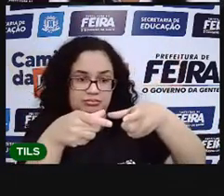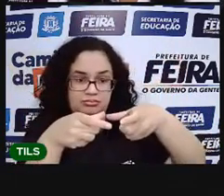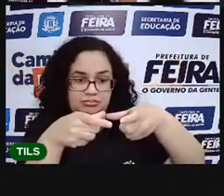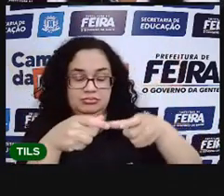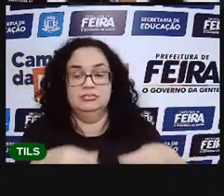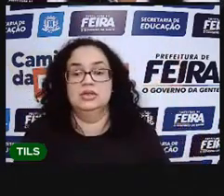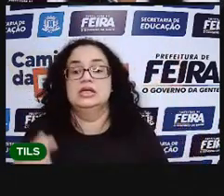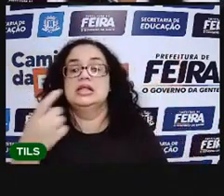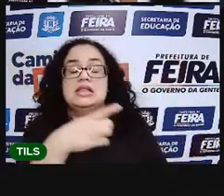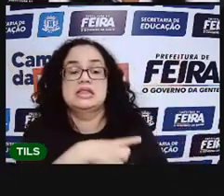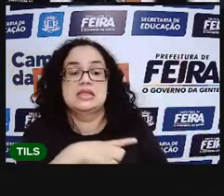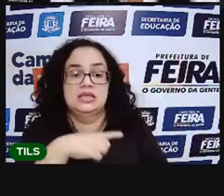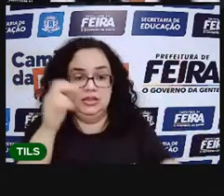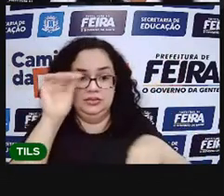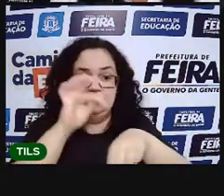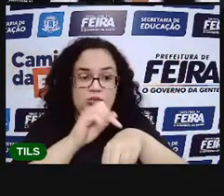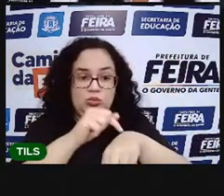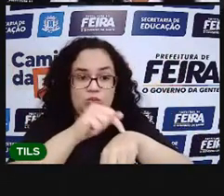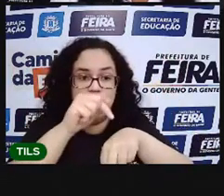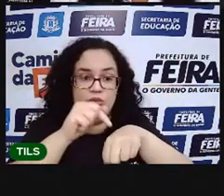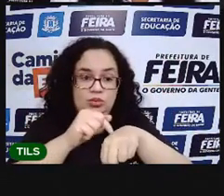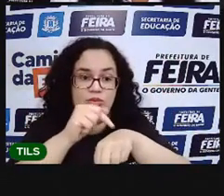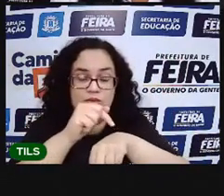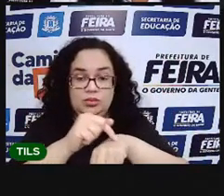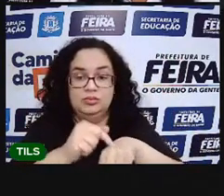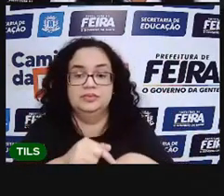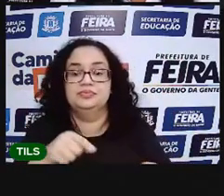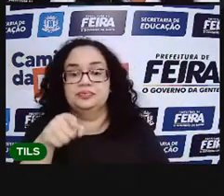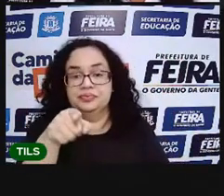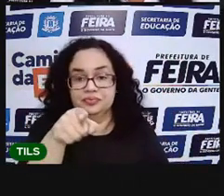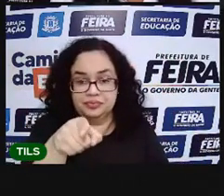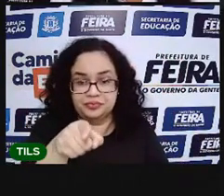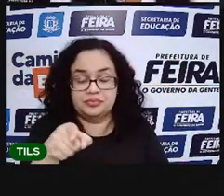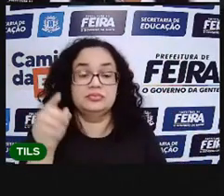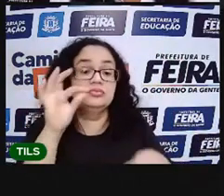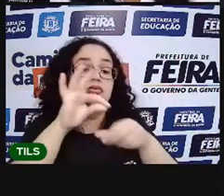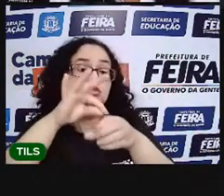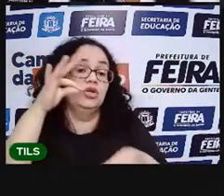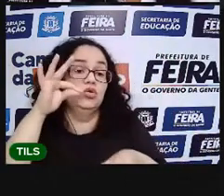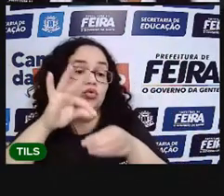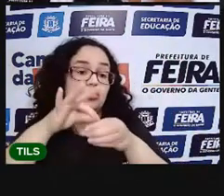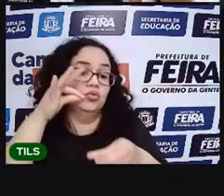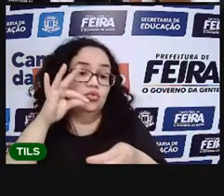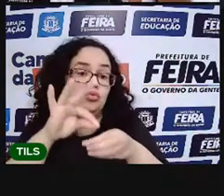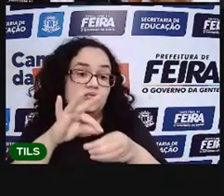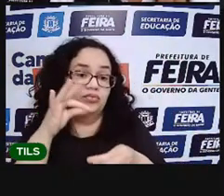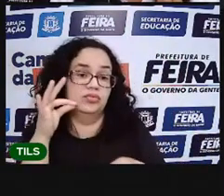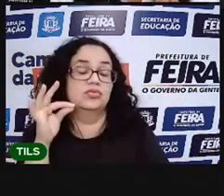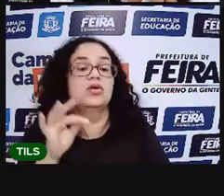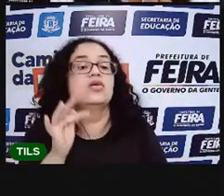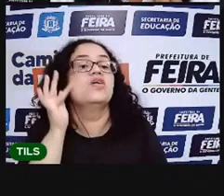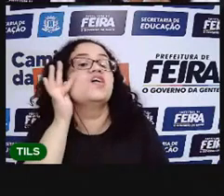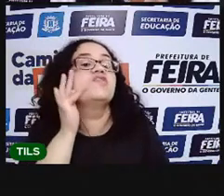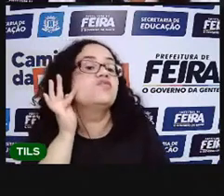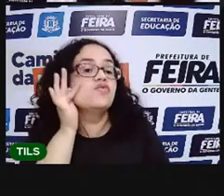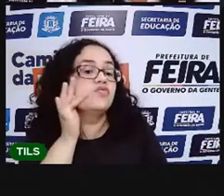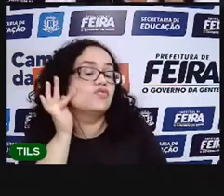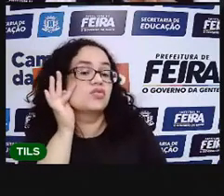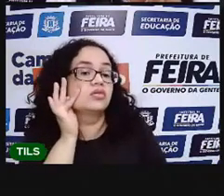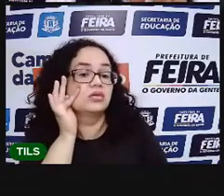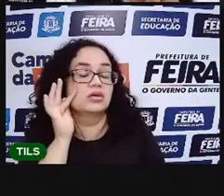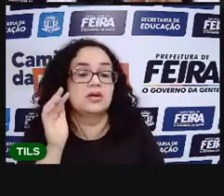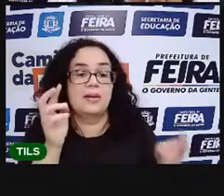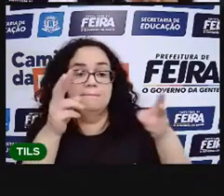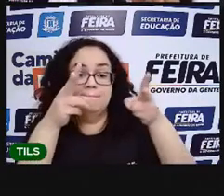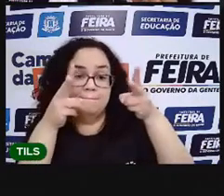Temos aqui o morango, a cereja e a uva, que são frutas pequenas. E observe